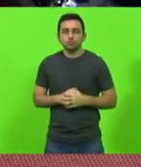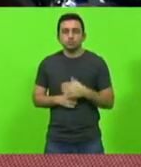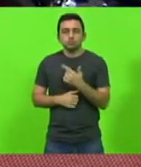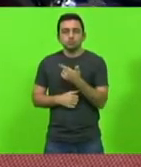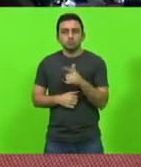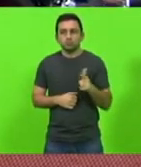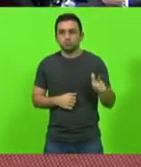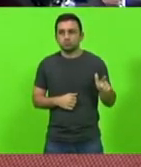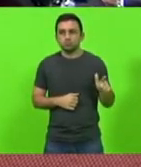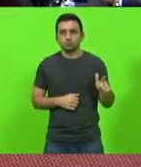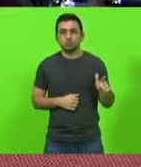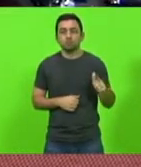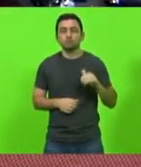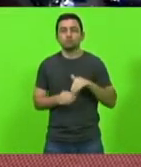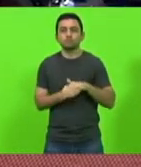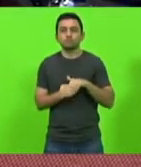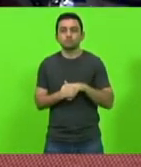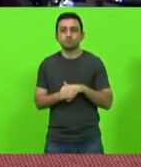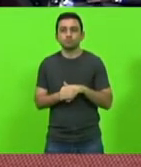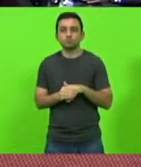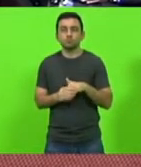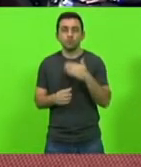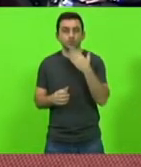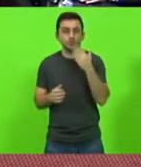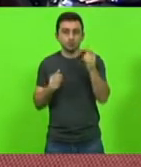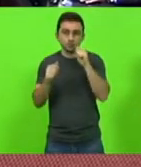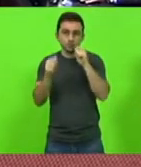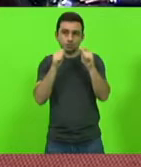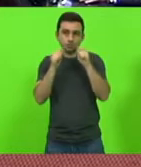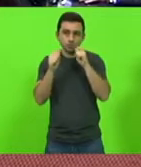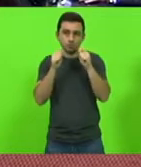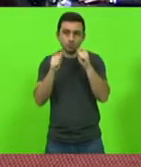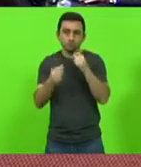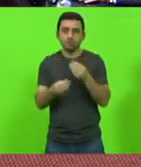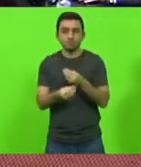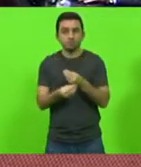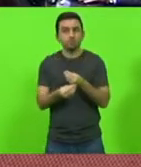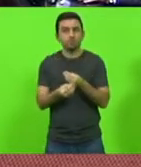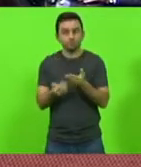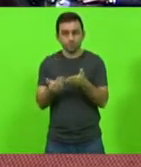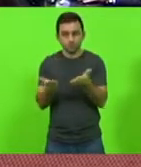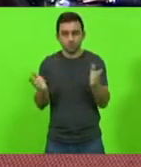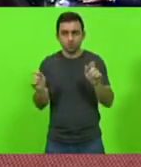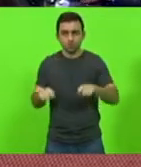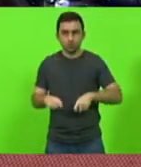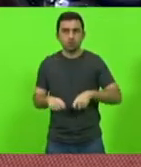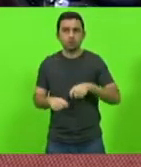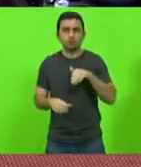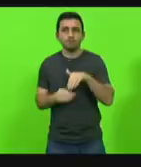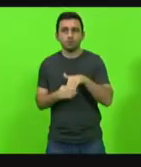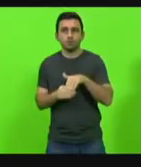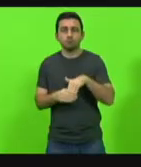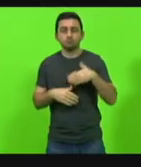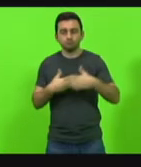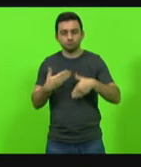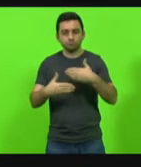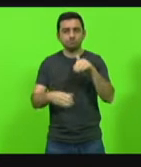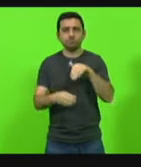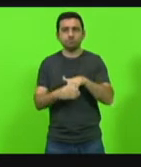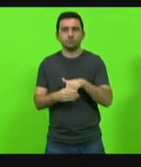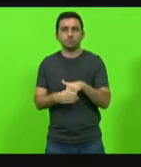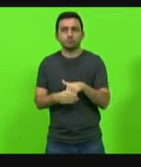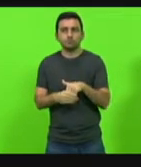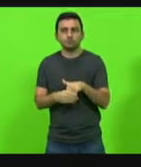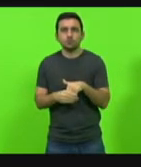quem queira discutir em votação peço assessoria que abra o painel para que senhoras e senhoras deputados possam exercer seu direito de voto encaminhamento de voto encaminhamento de voto com a